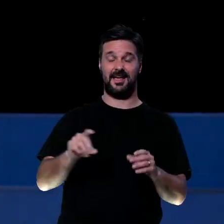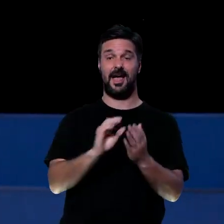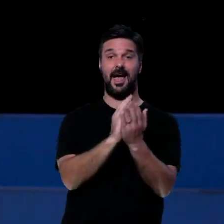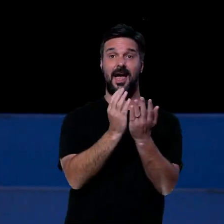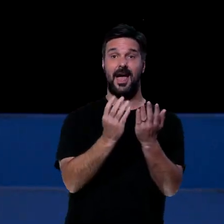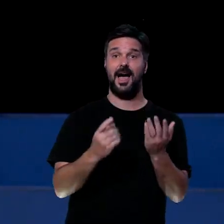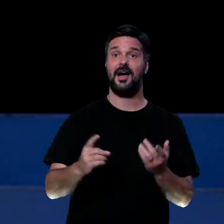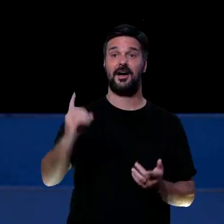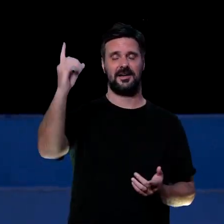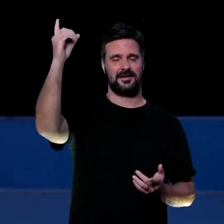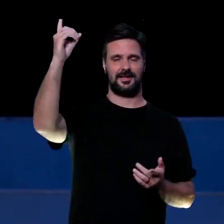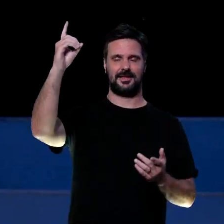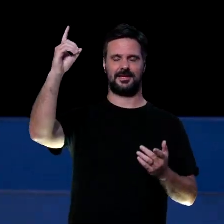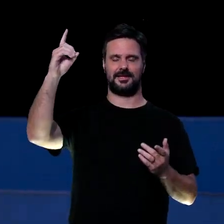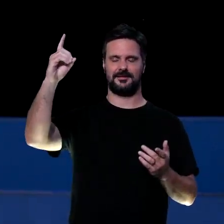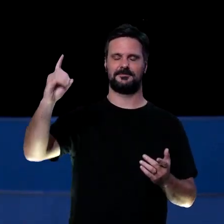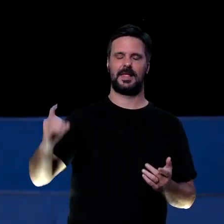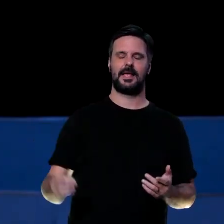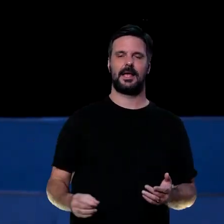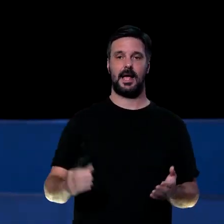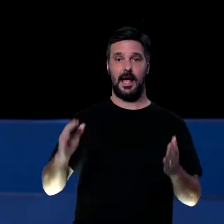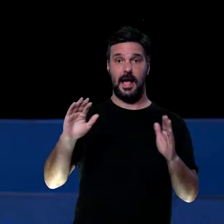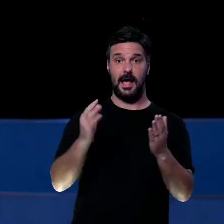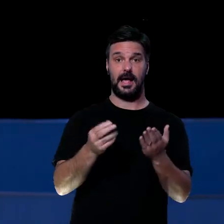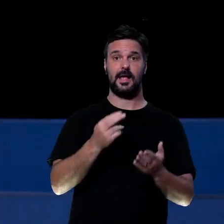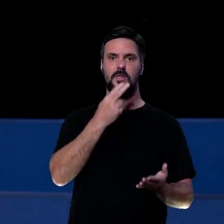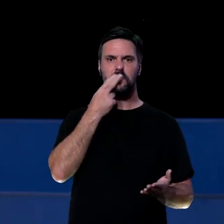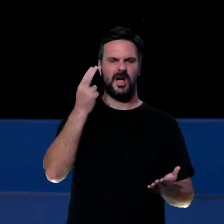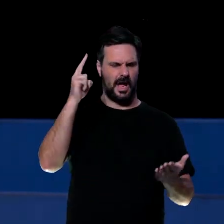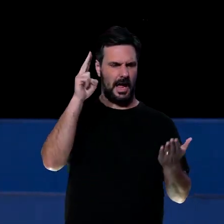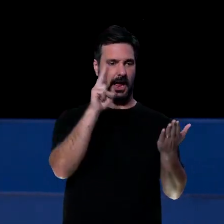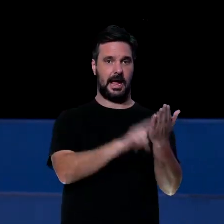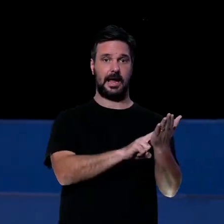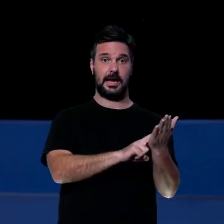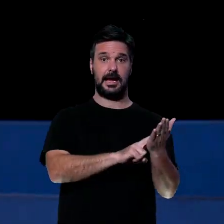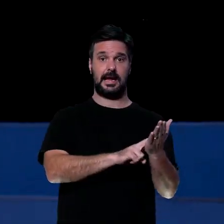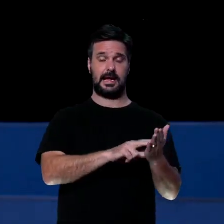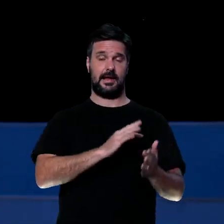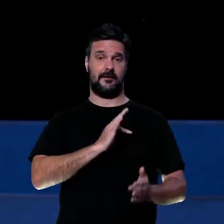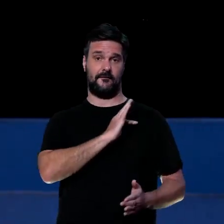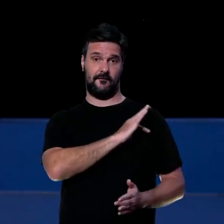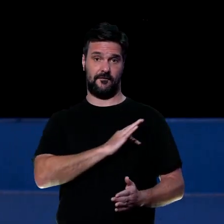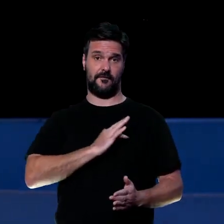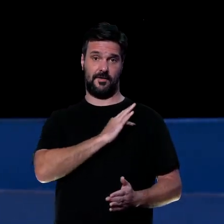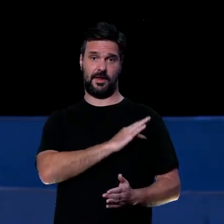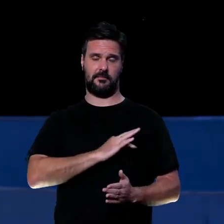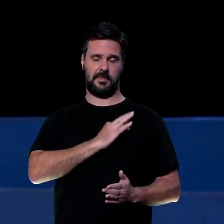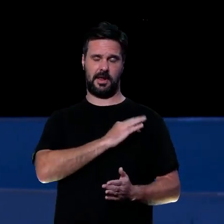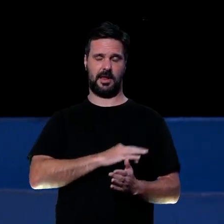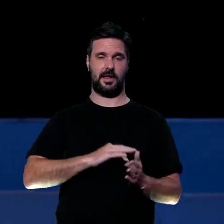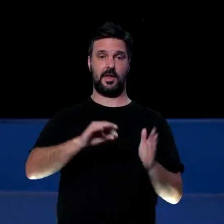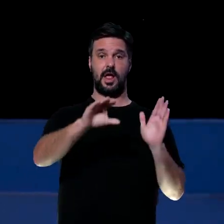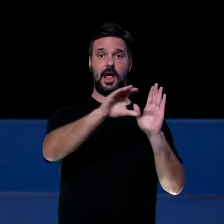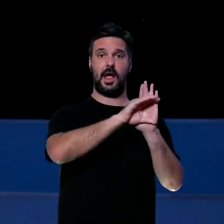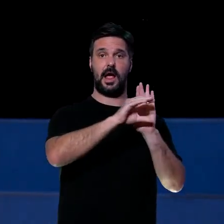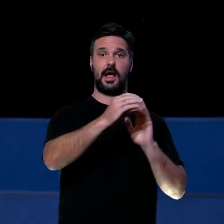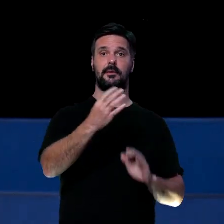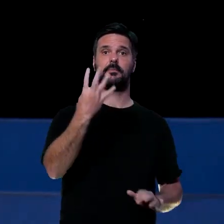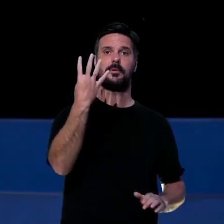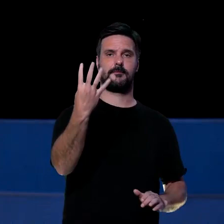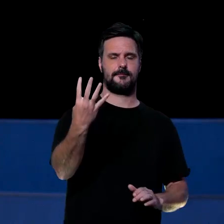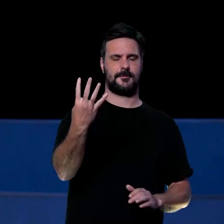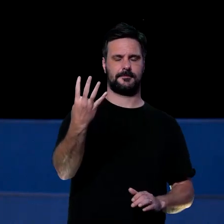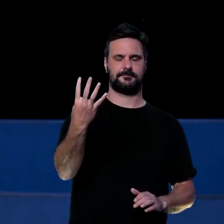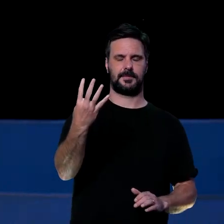Bíblia, abra aí no livro de, na carta aos filipenses, capítulo 4. A gente vai ler Filipenses, capítulo